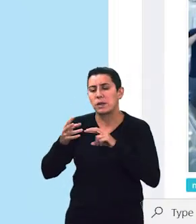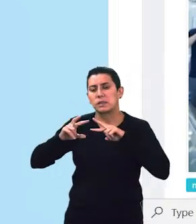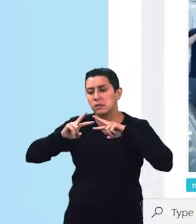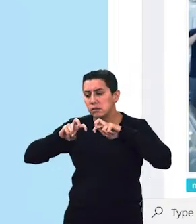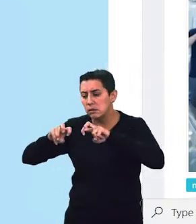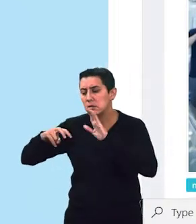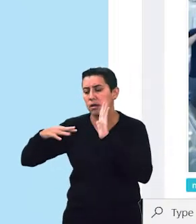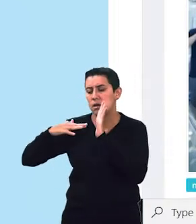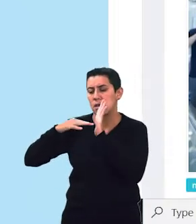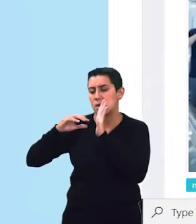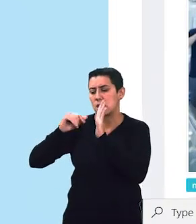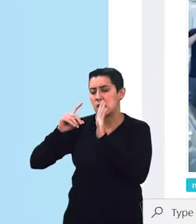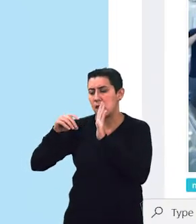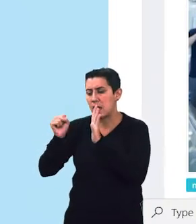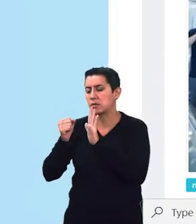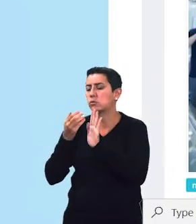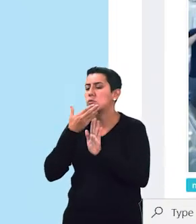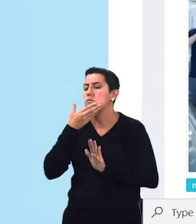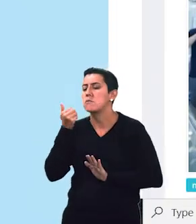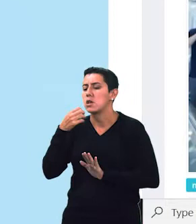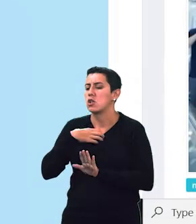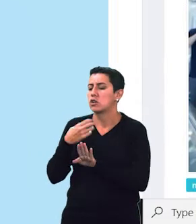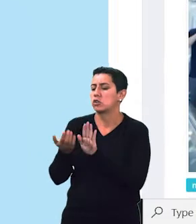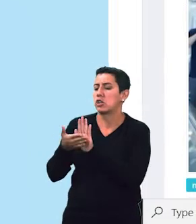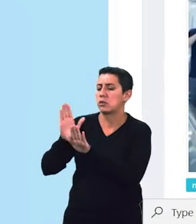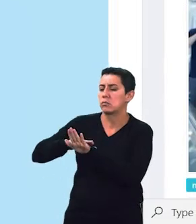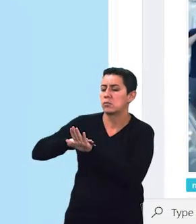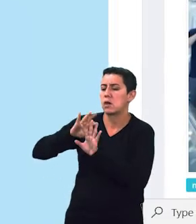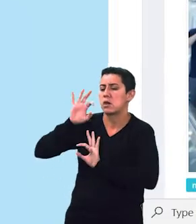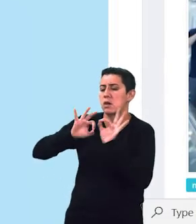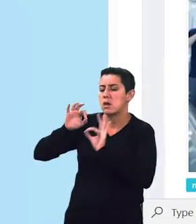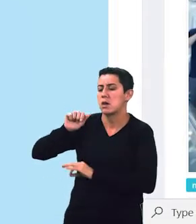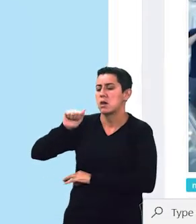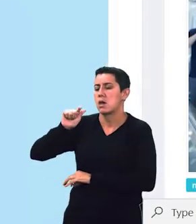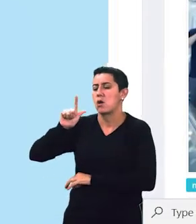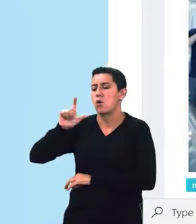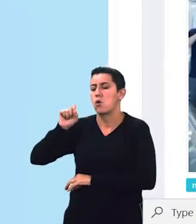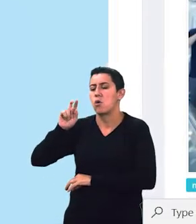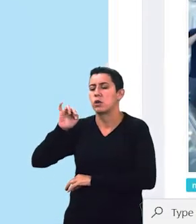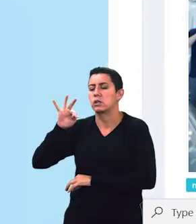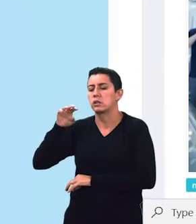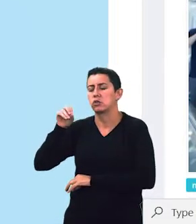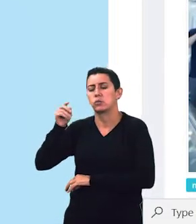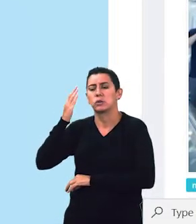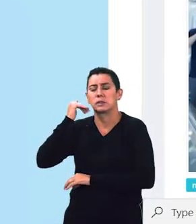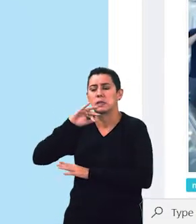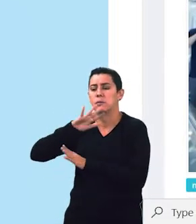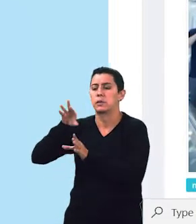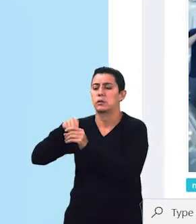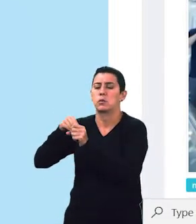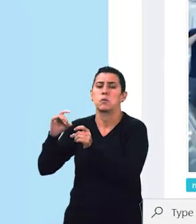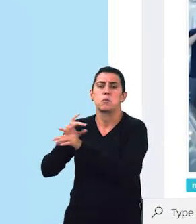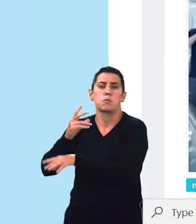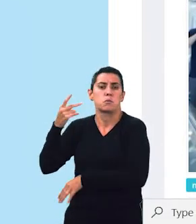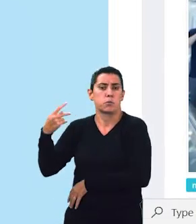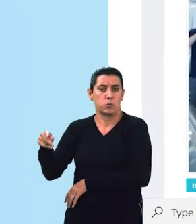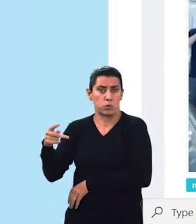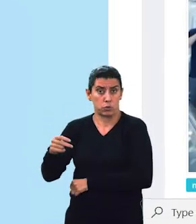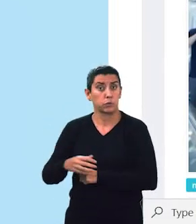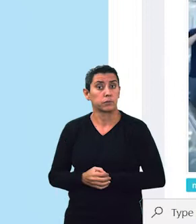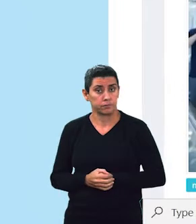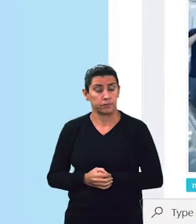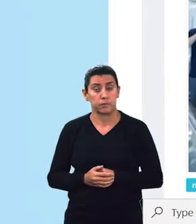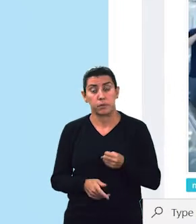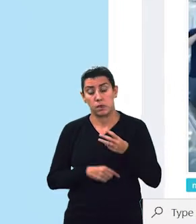os melhores algoritmos para produzir os melhores modelos com os melhores hiperparâmetros. Segundo passo. E terceiro